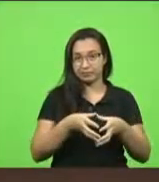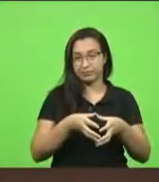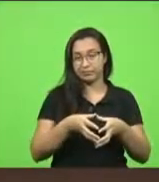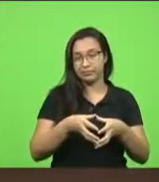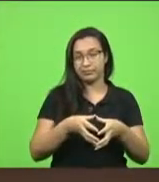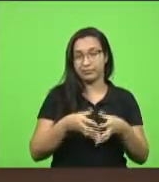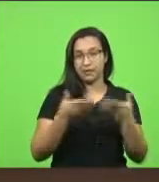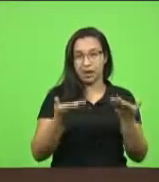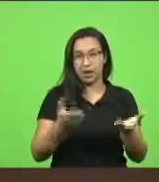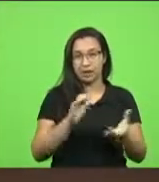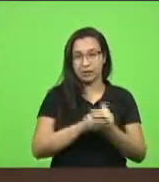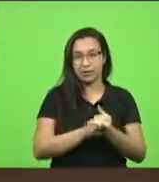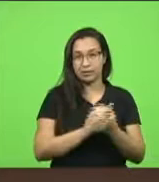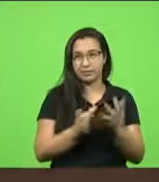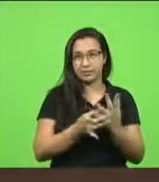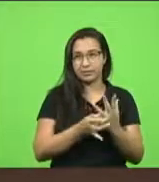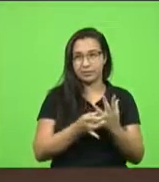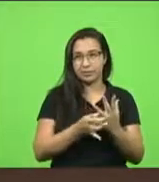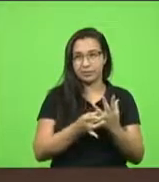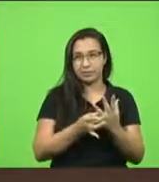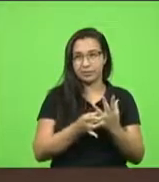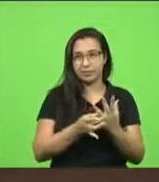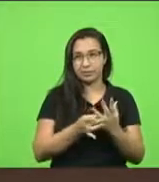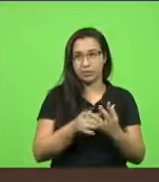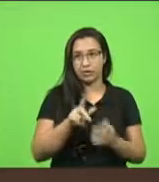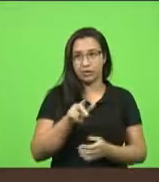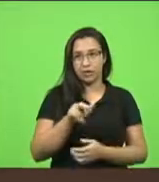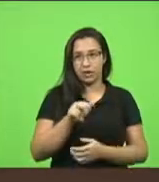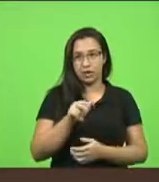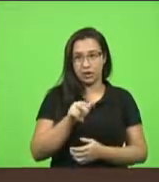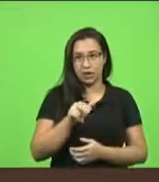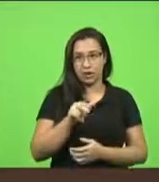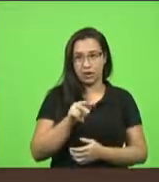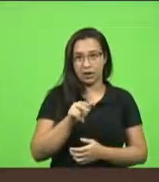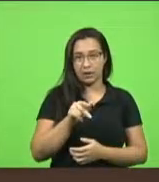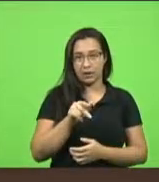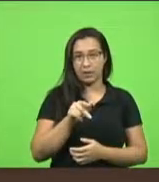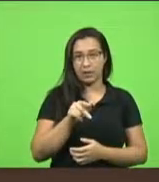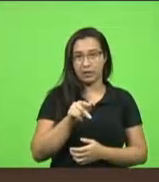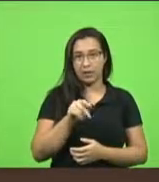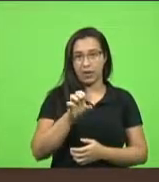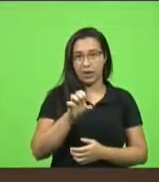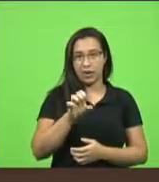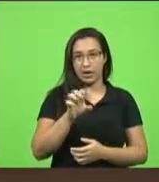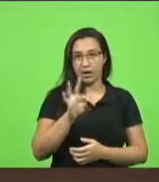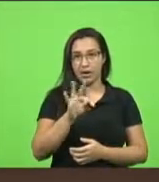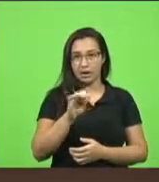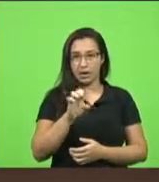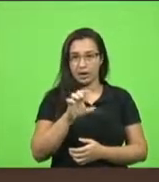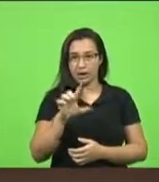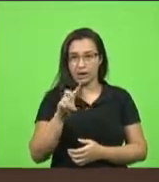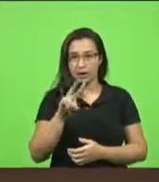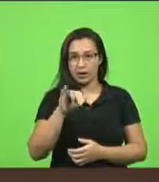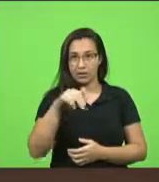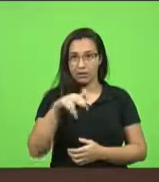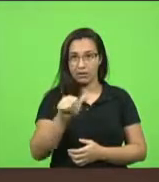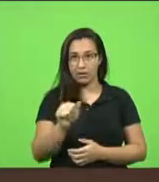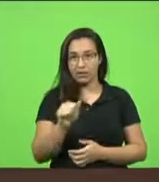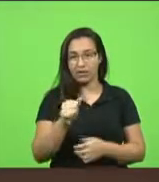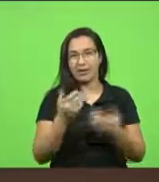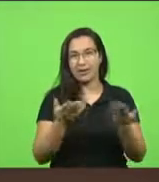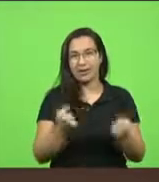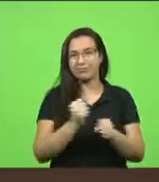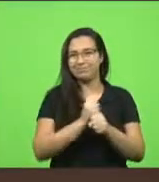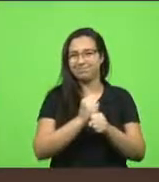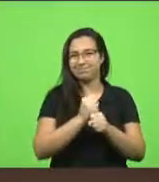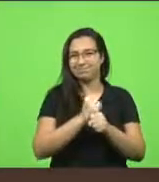esposa dele, a nossa querida irmã Eteovina Souza, os dois viveram aí muitos anos de casamento,